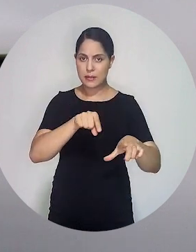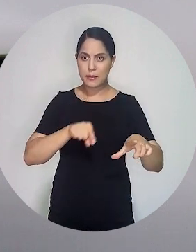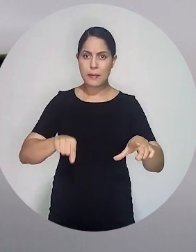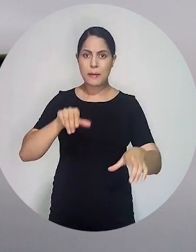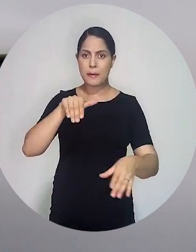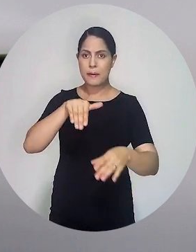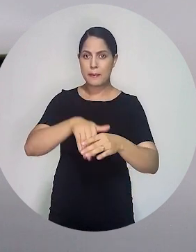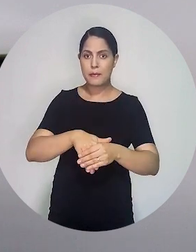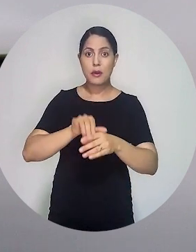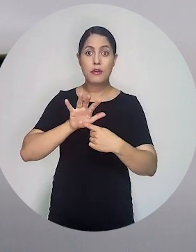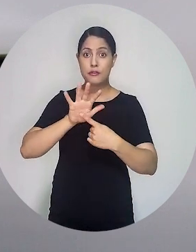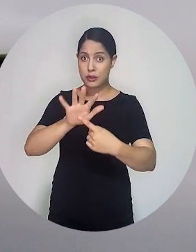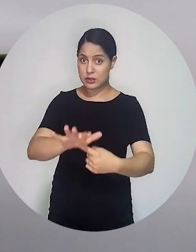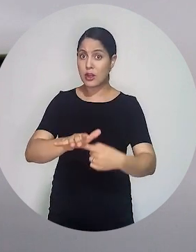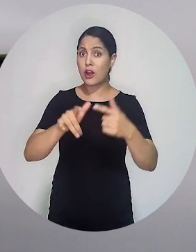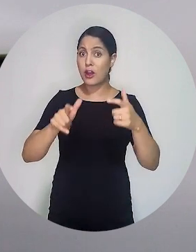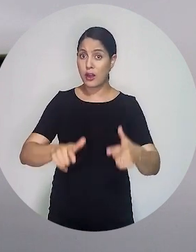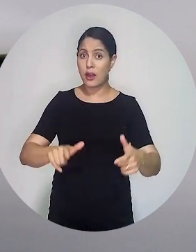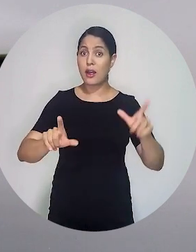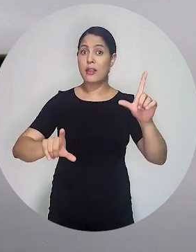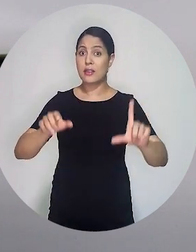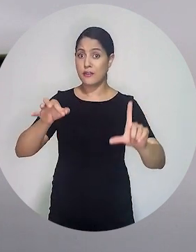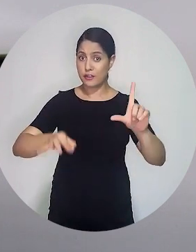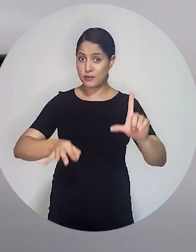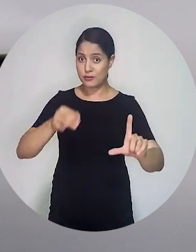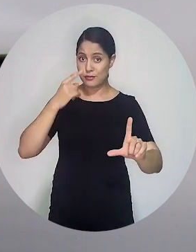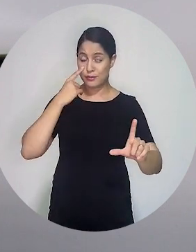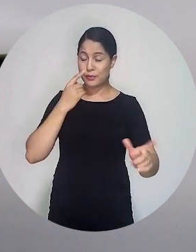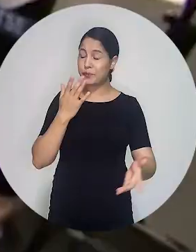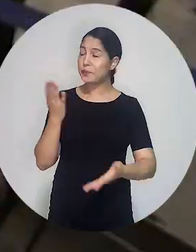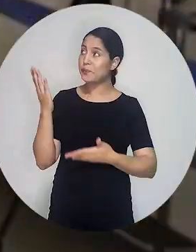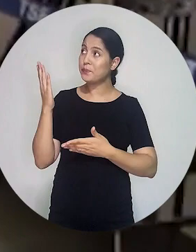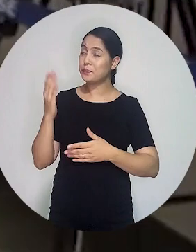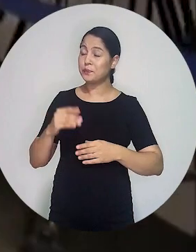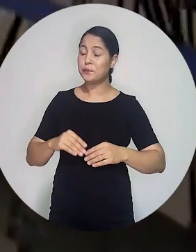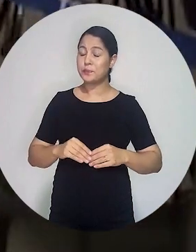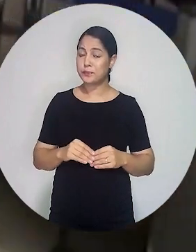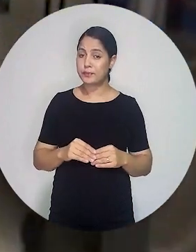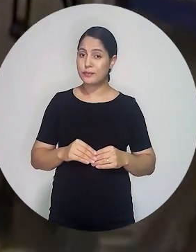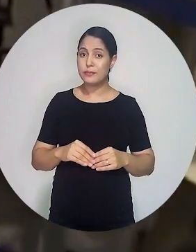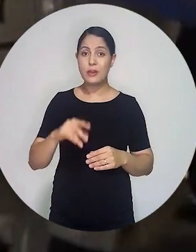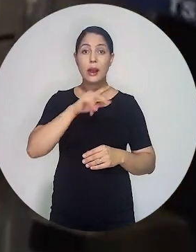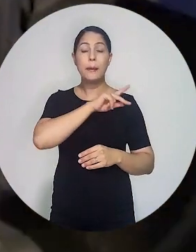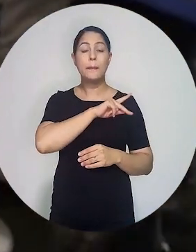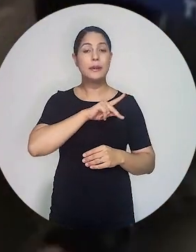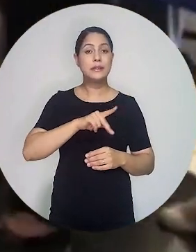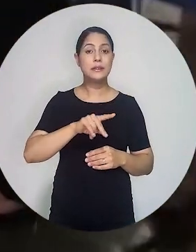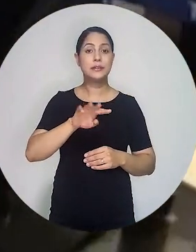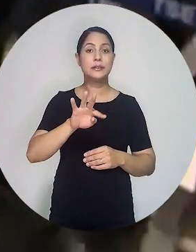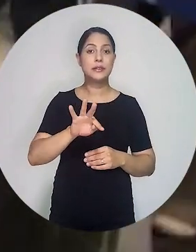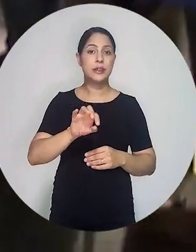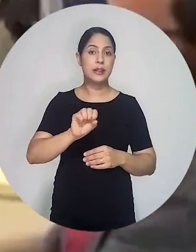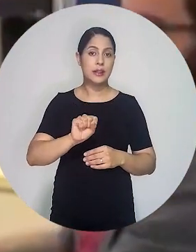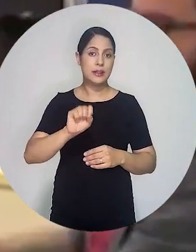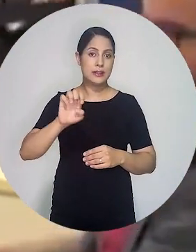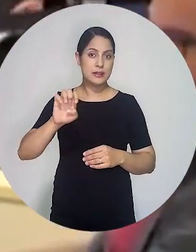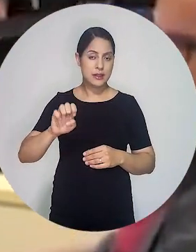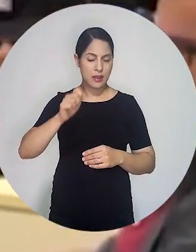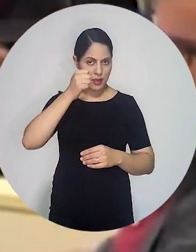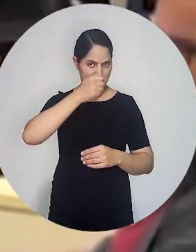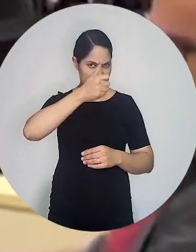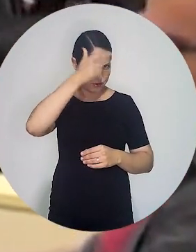eletrônicas. Esse assunto, inclusive, foi destaque na TV Justiça. O presidente do TSE, ministro Alexandre de Moraes,